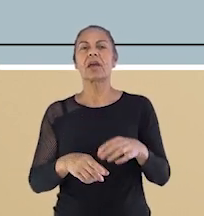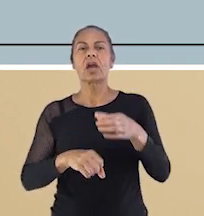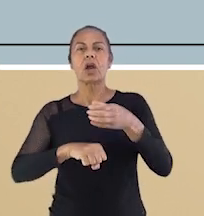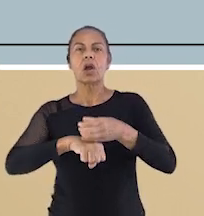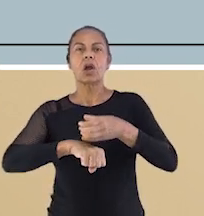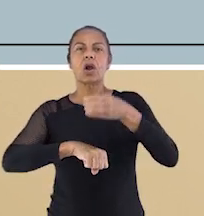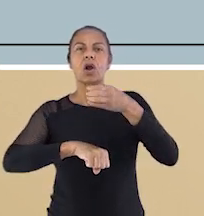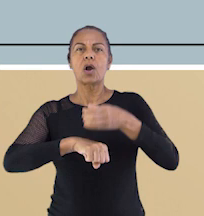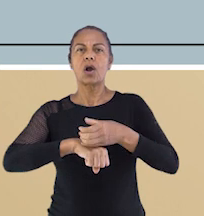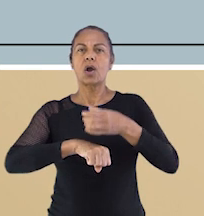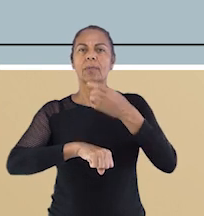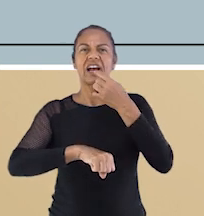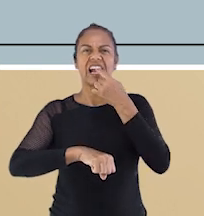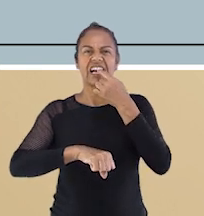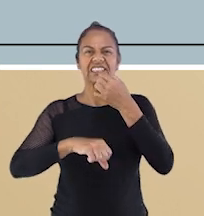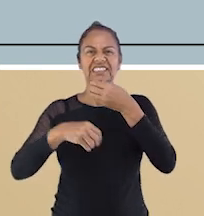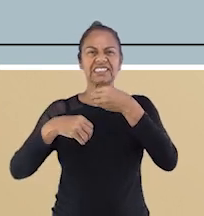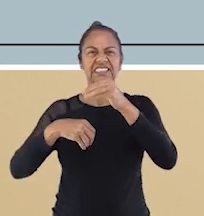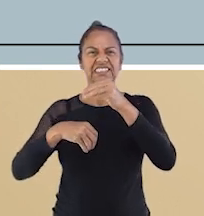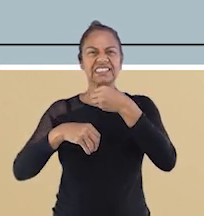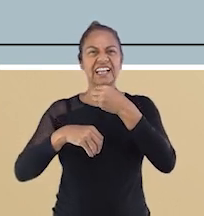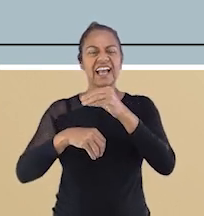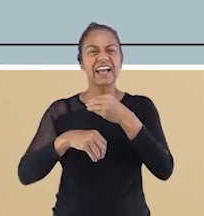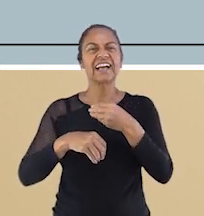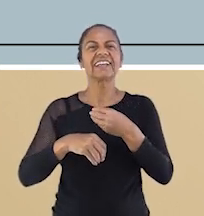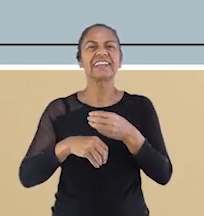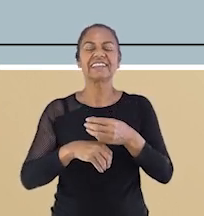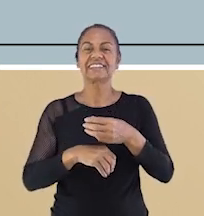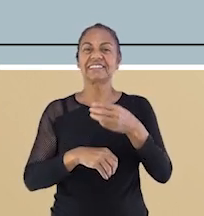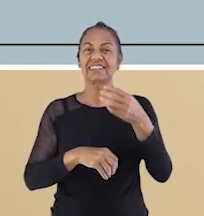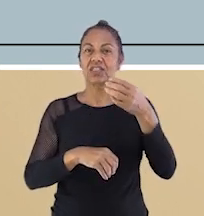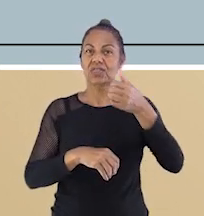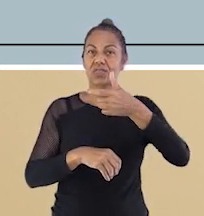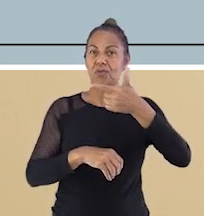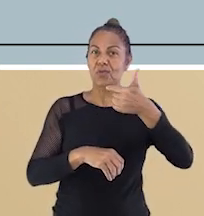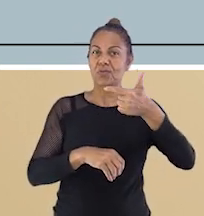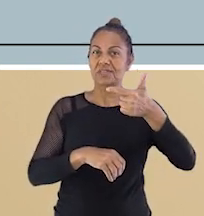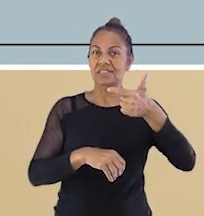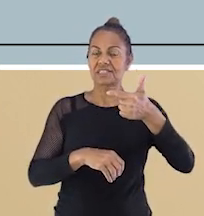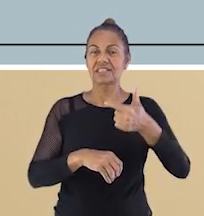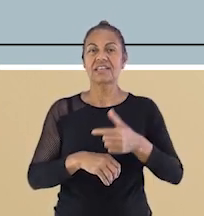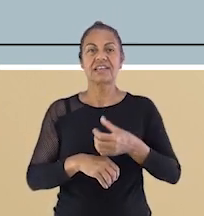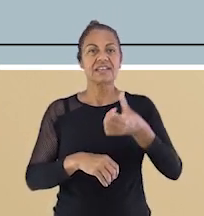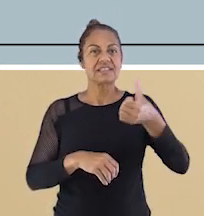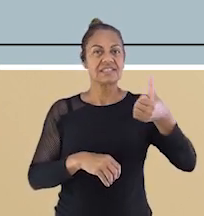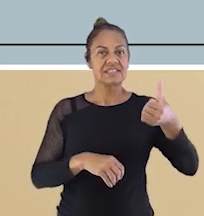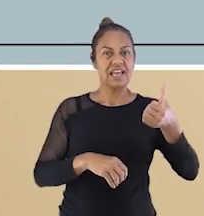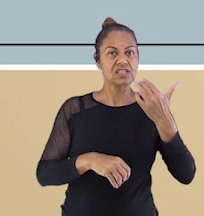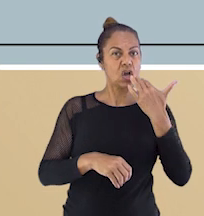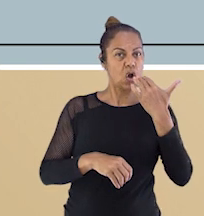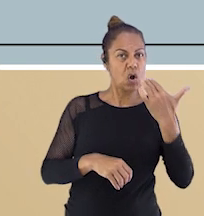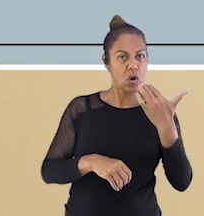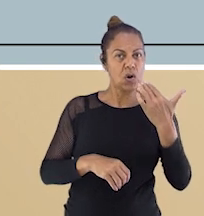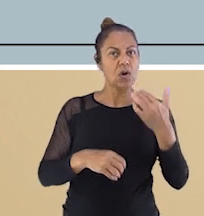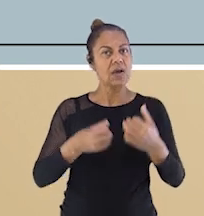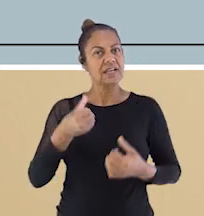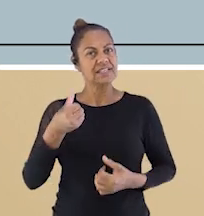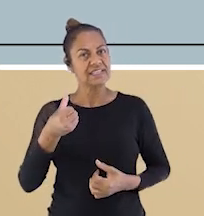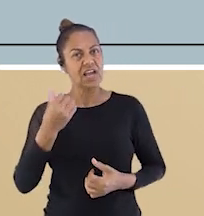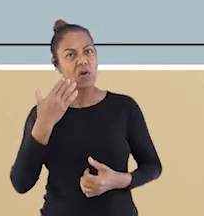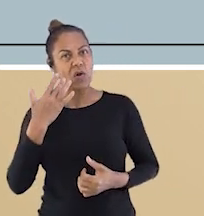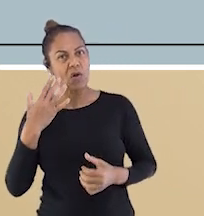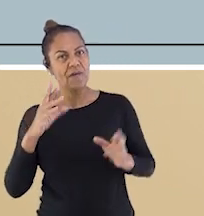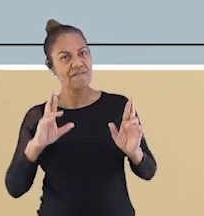descartáveis. 6 de uma cor e 6 de outra. Mas, é claro, se você não tiver esses copos